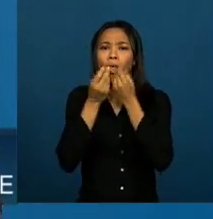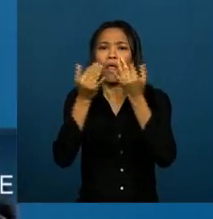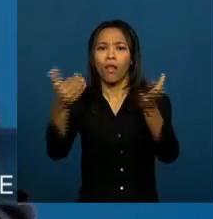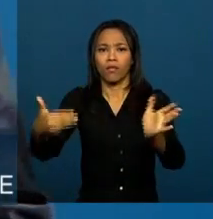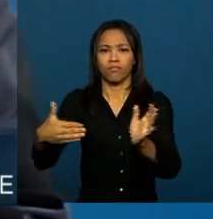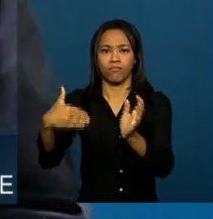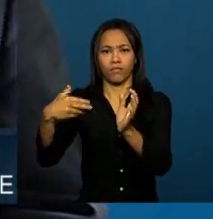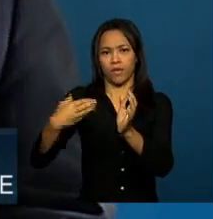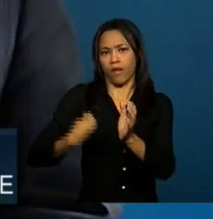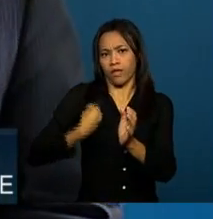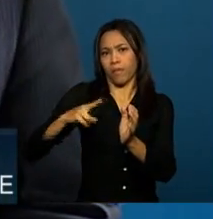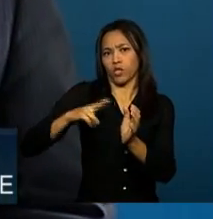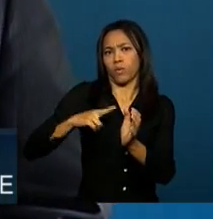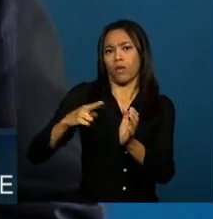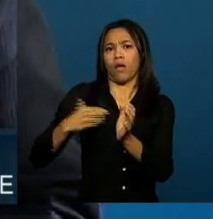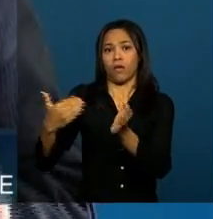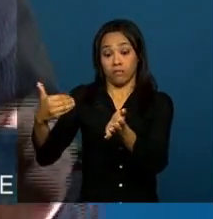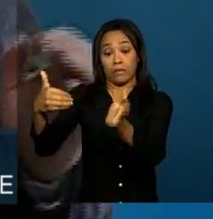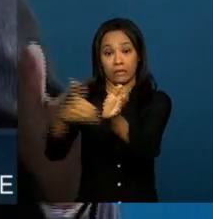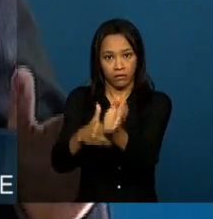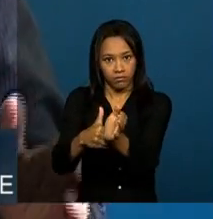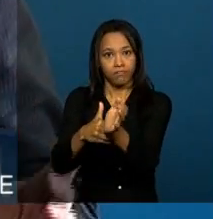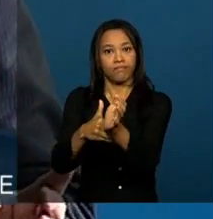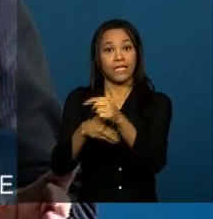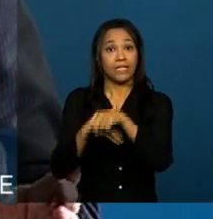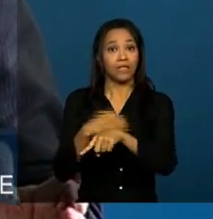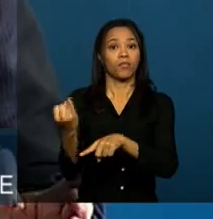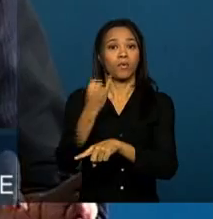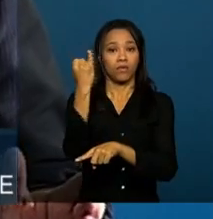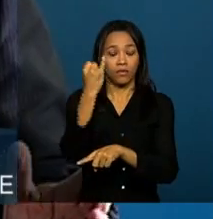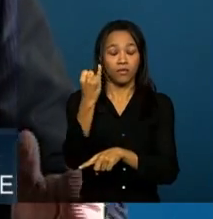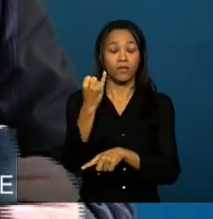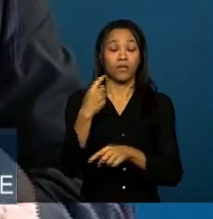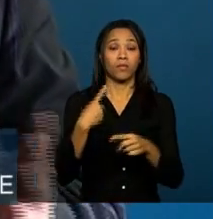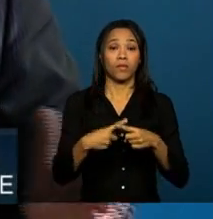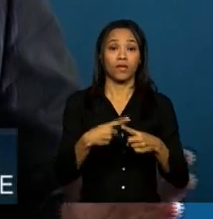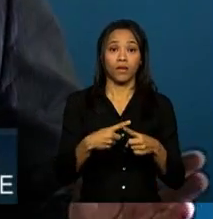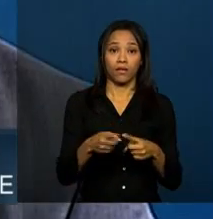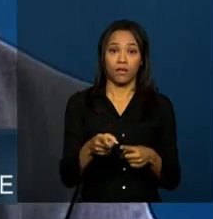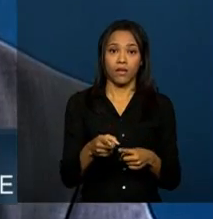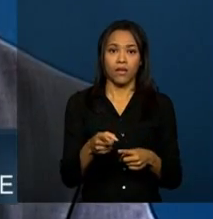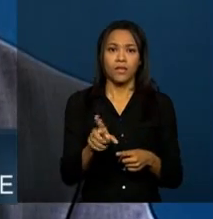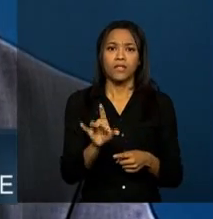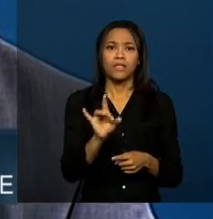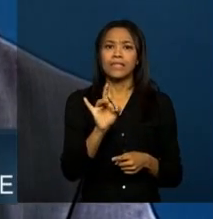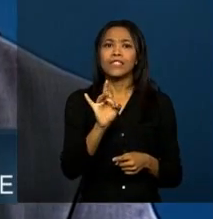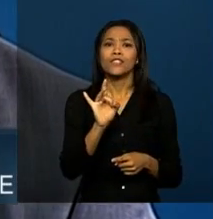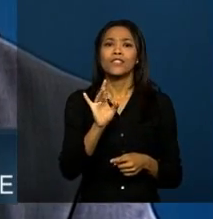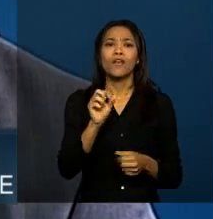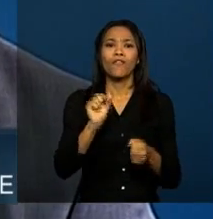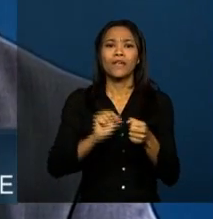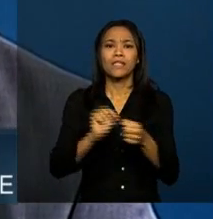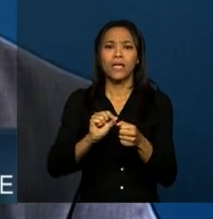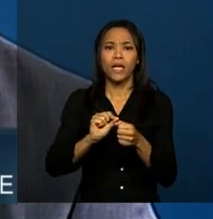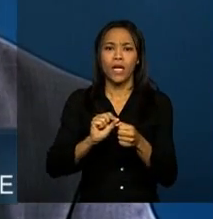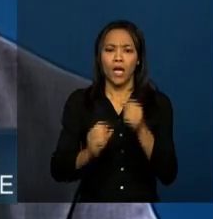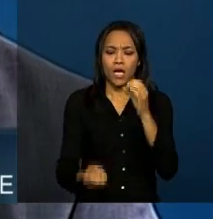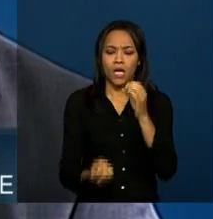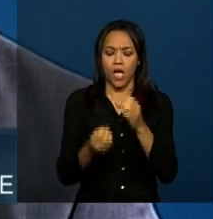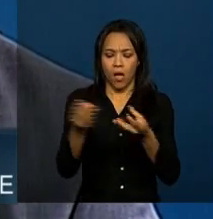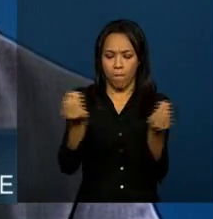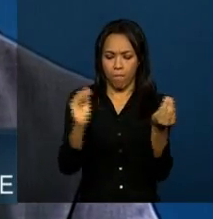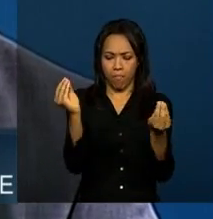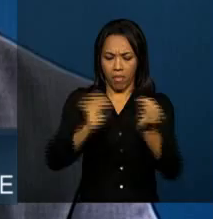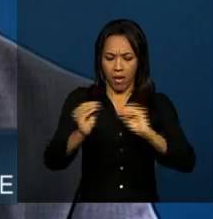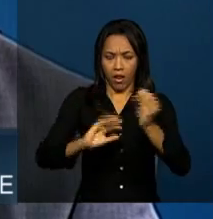muito bem o deputado Molon, não poderiam ser feitos dentro dos gabinetes. Não poderiam ser